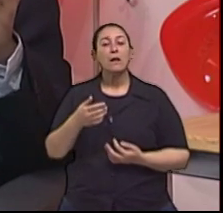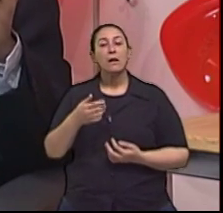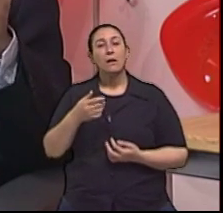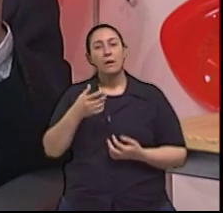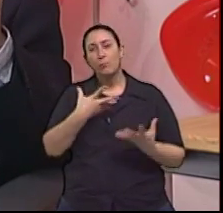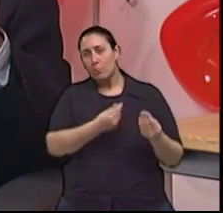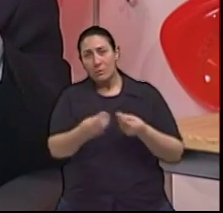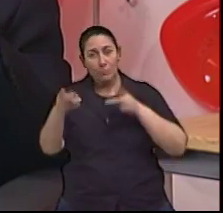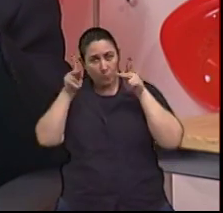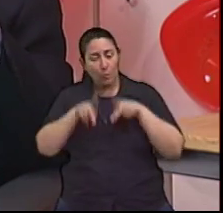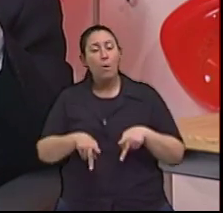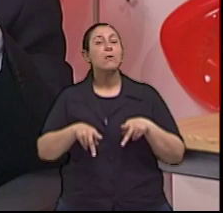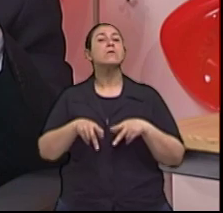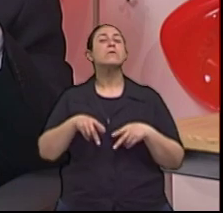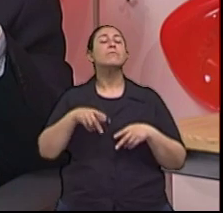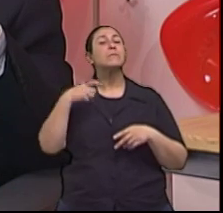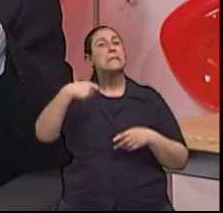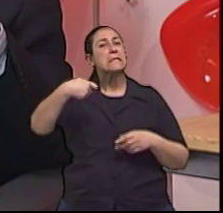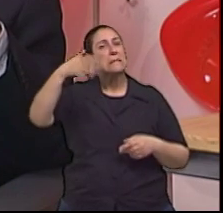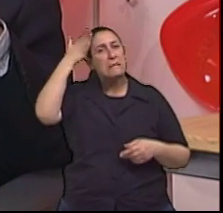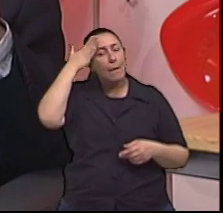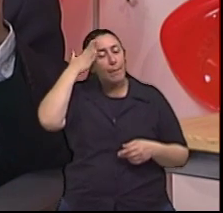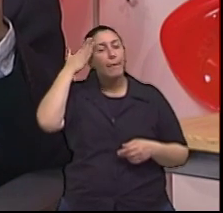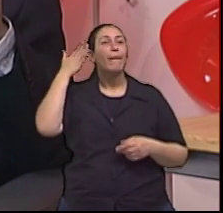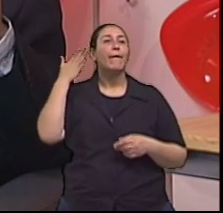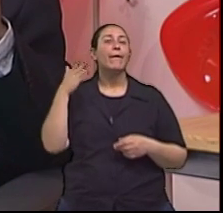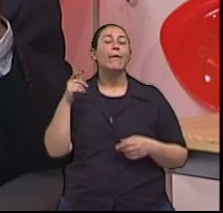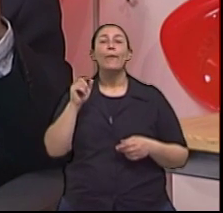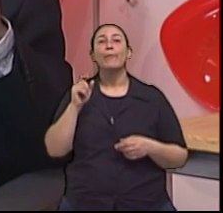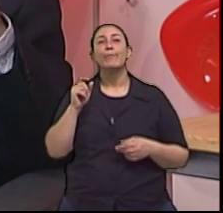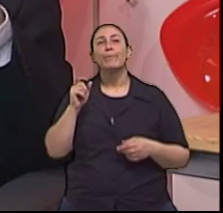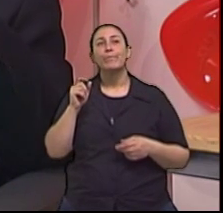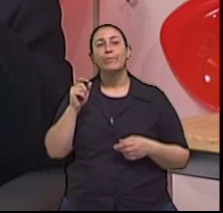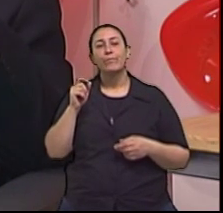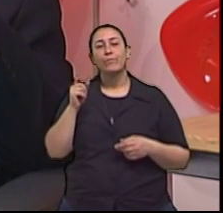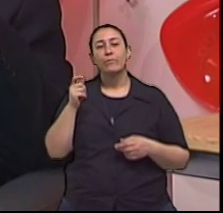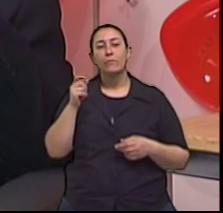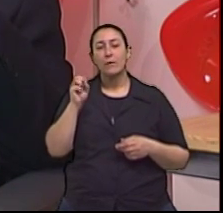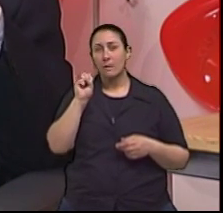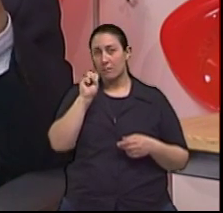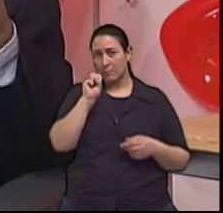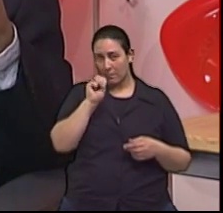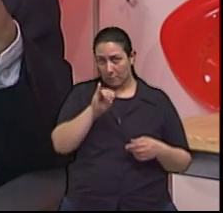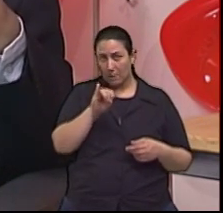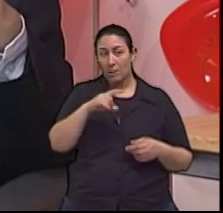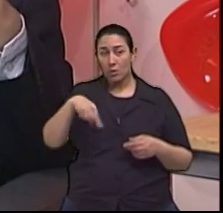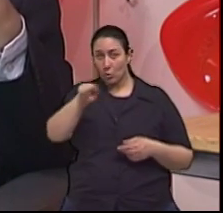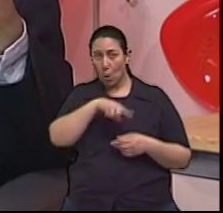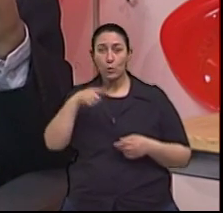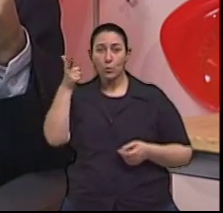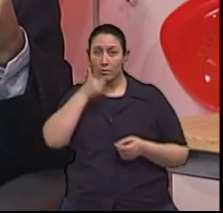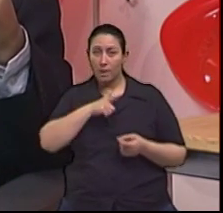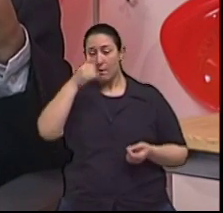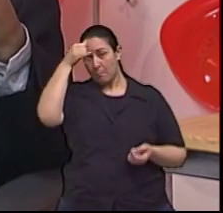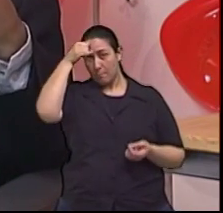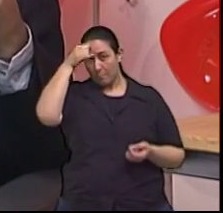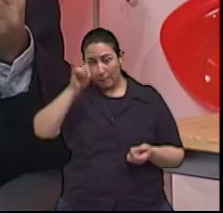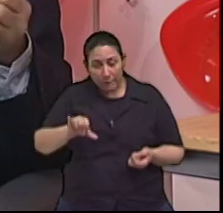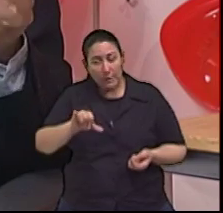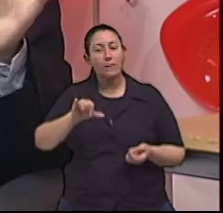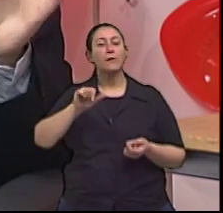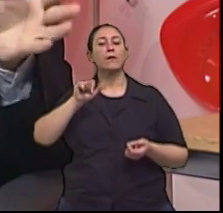É muito importante que as pessoas saibam que prevenindo ou tratando